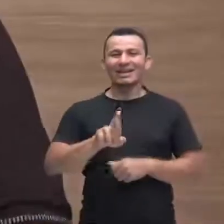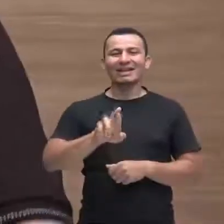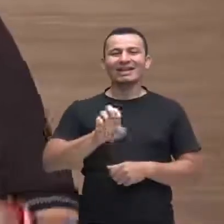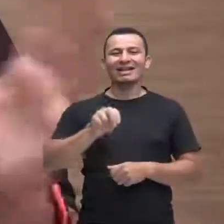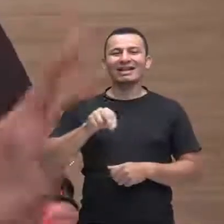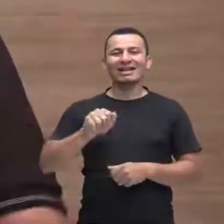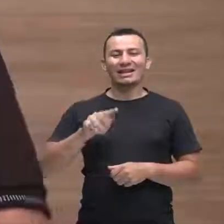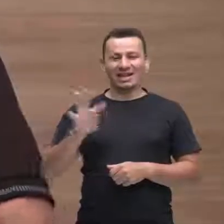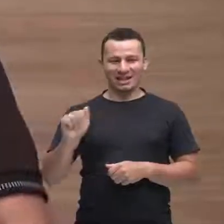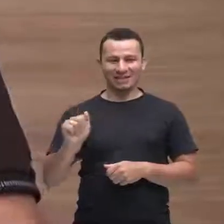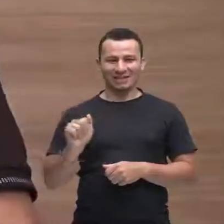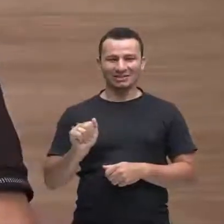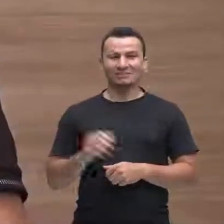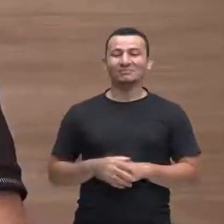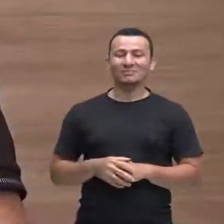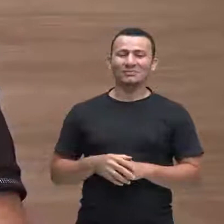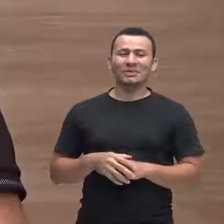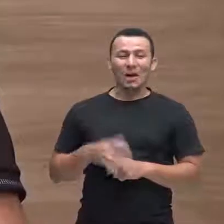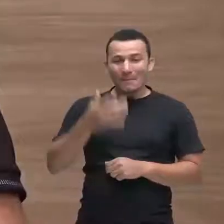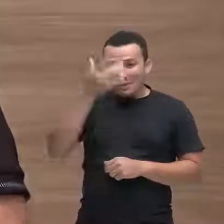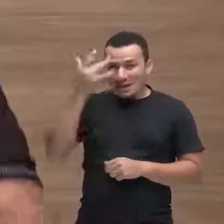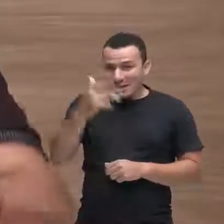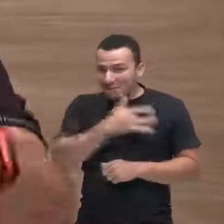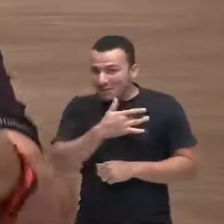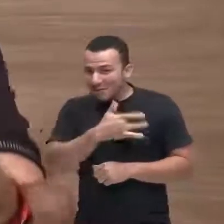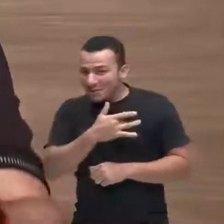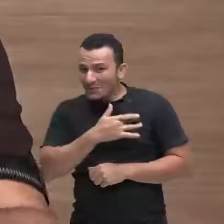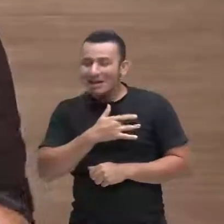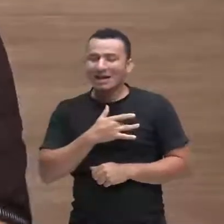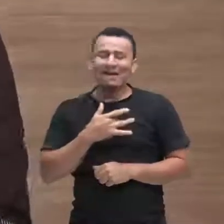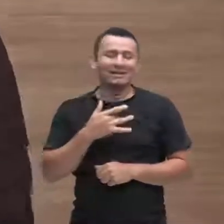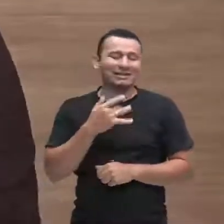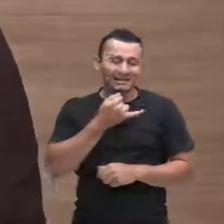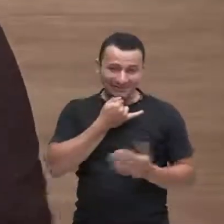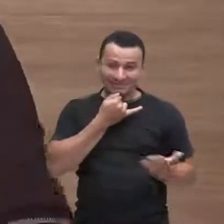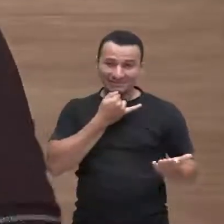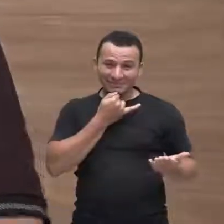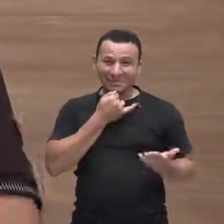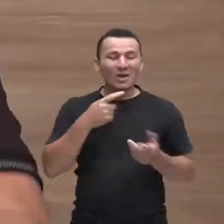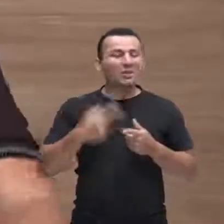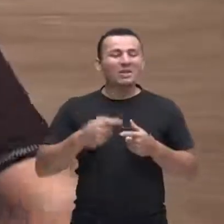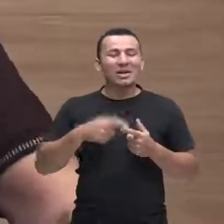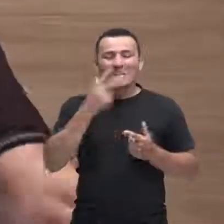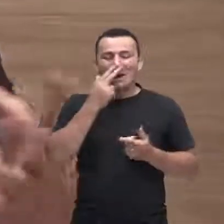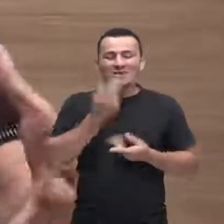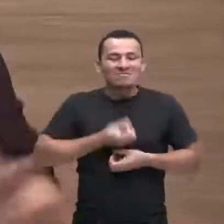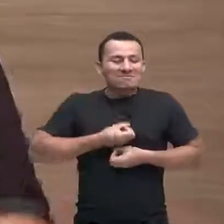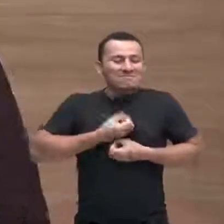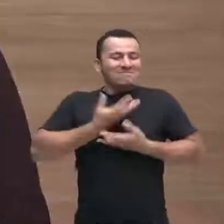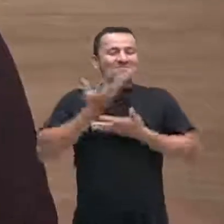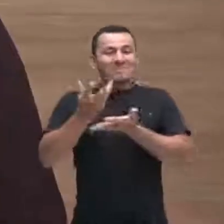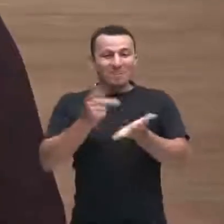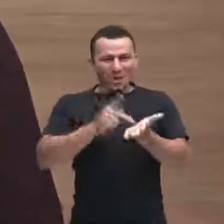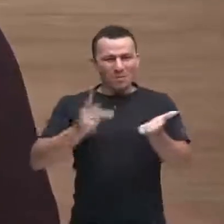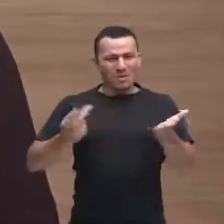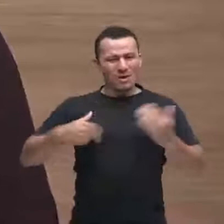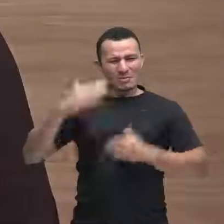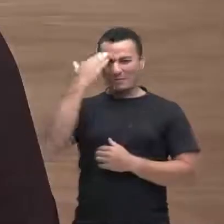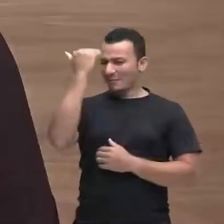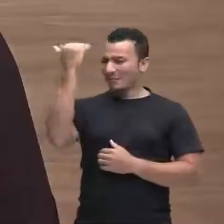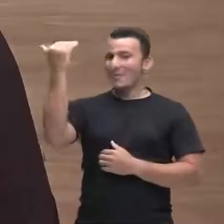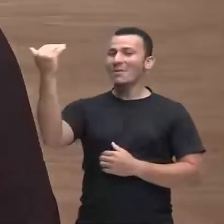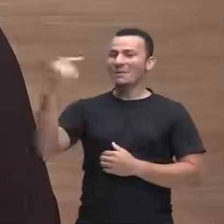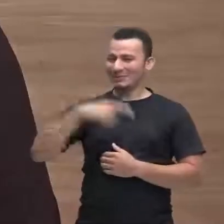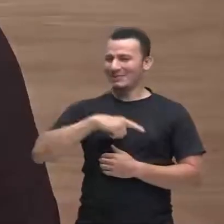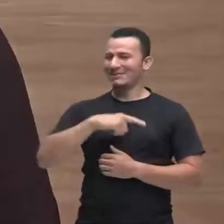quando se apaixona é uma tristeza minha gente eles são adeptos de um poema conhecidíssimo um poema maravilhoso